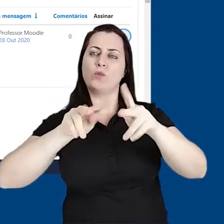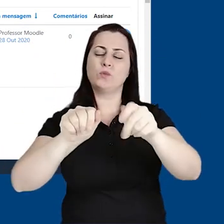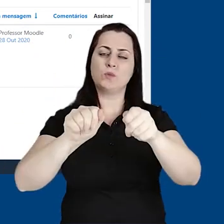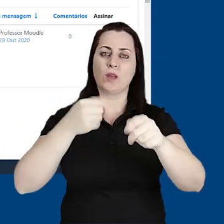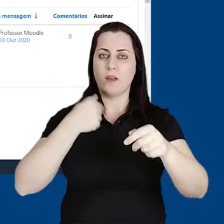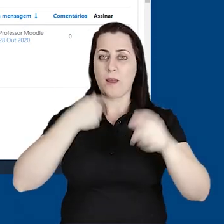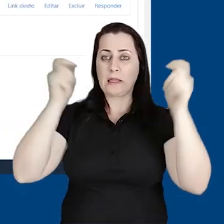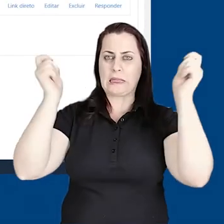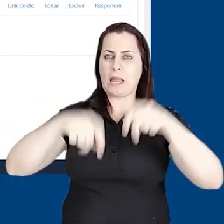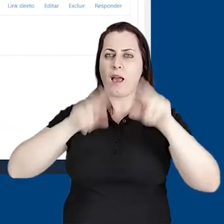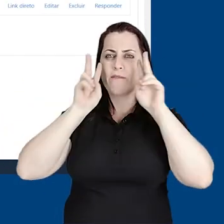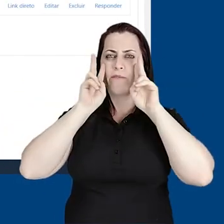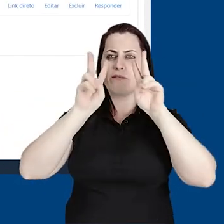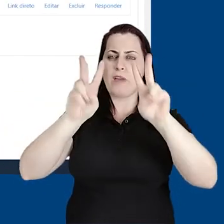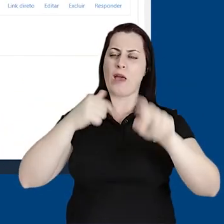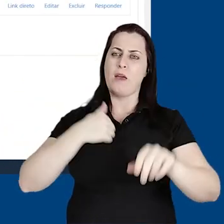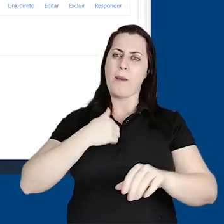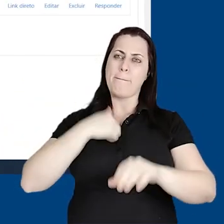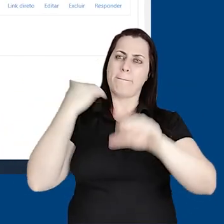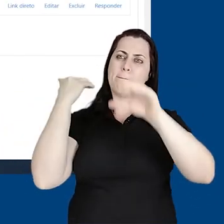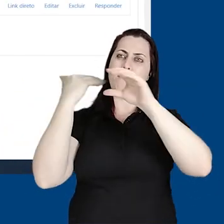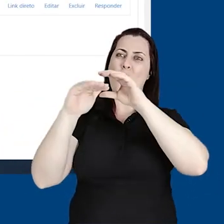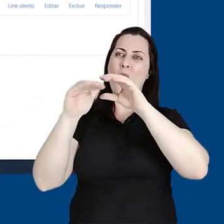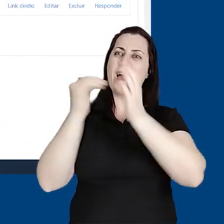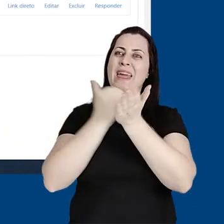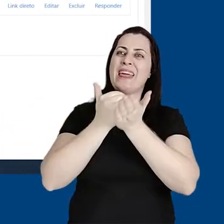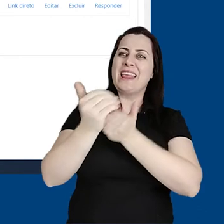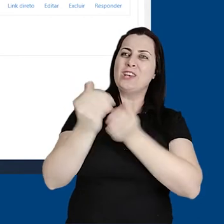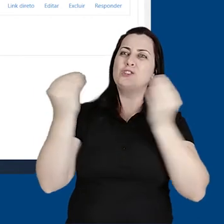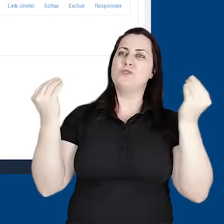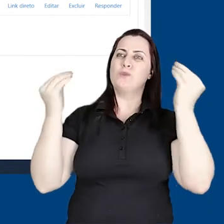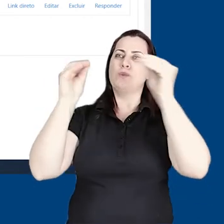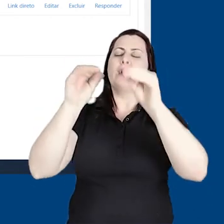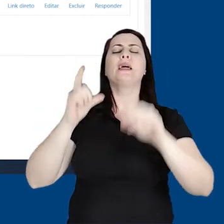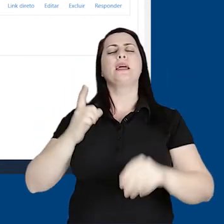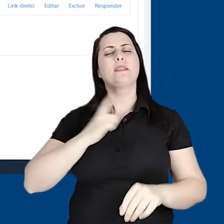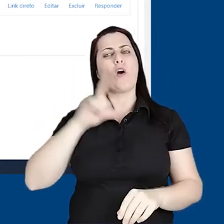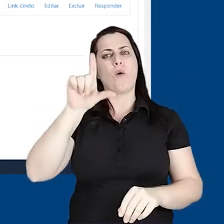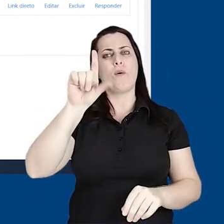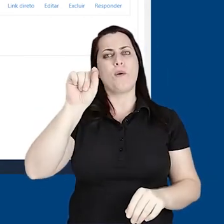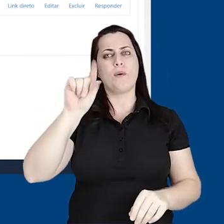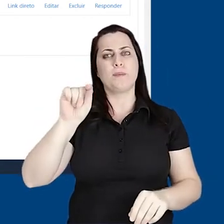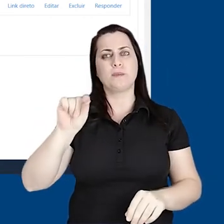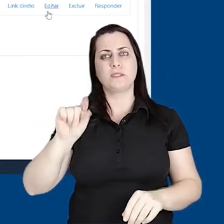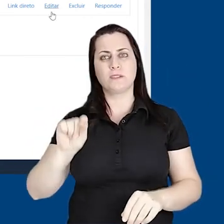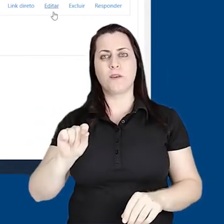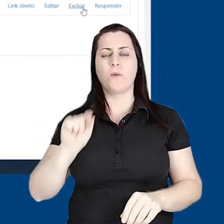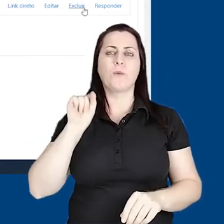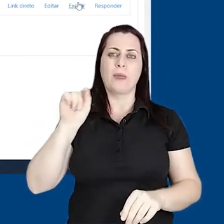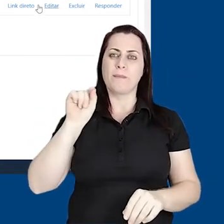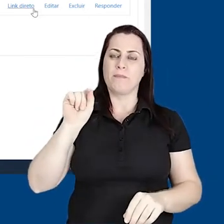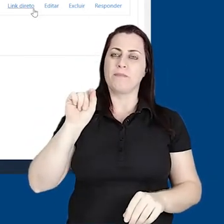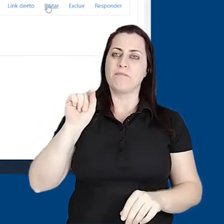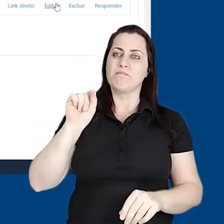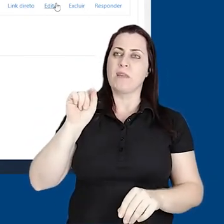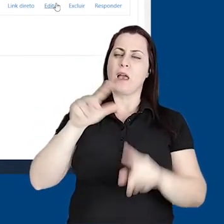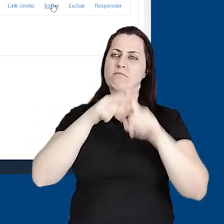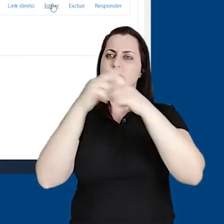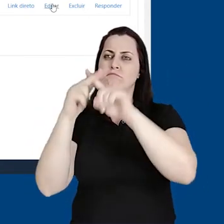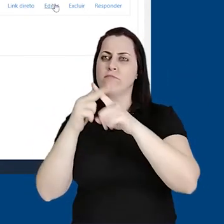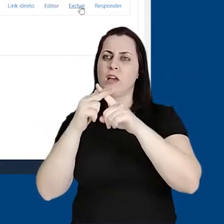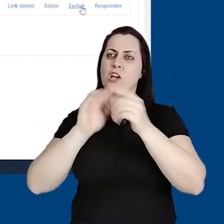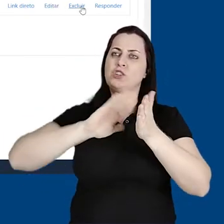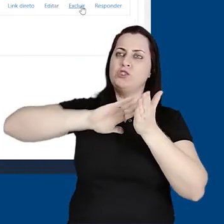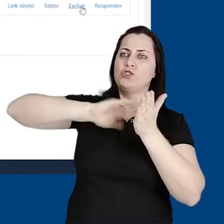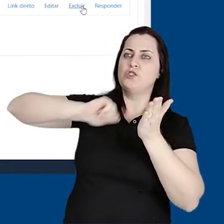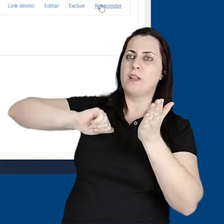caso Olá a todos, eu posso ver a minha postagem inicial, e eu tenho opções de